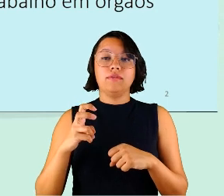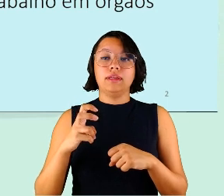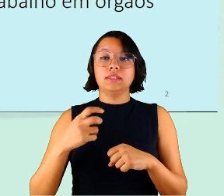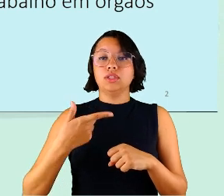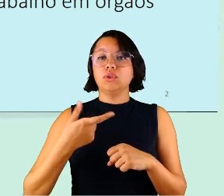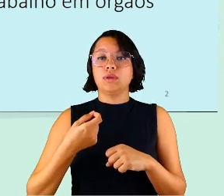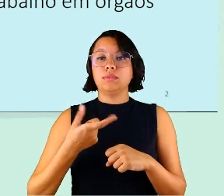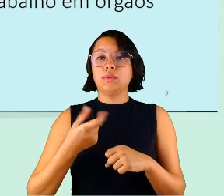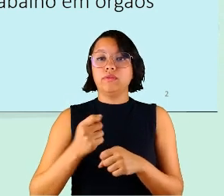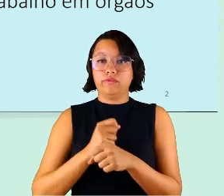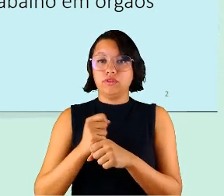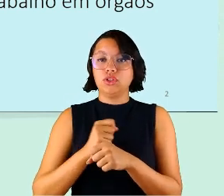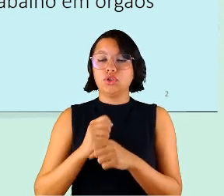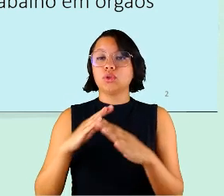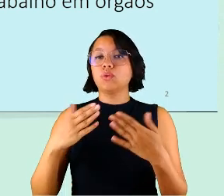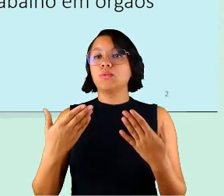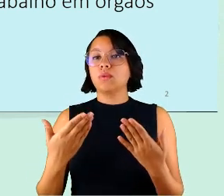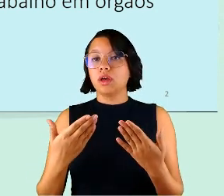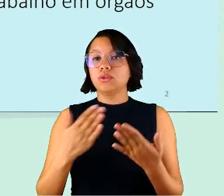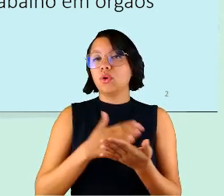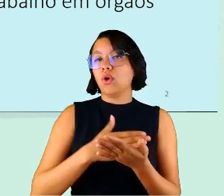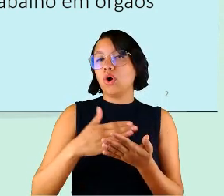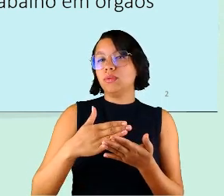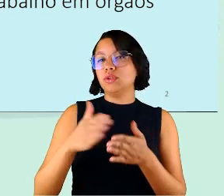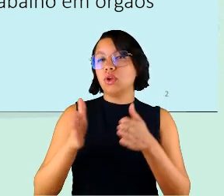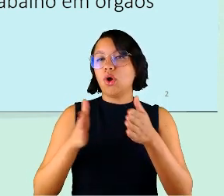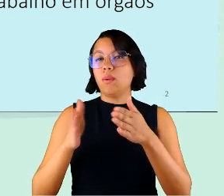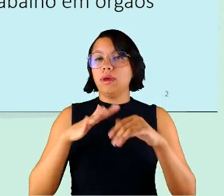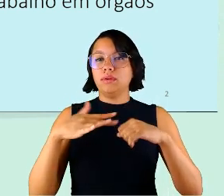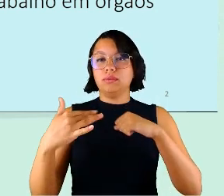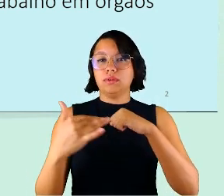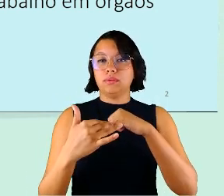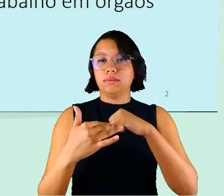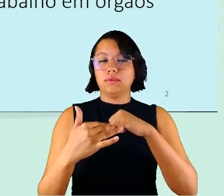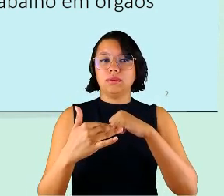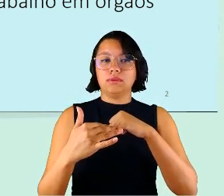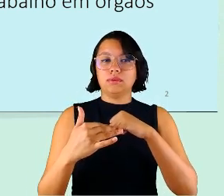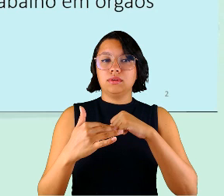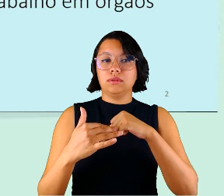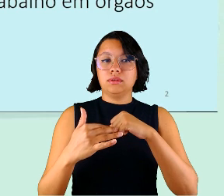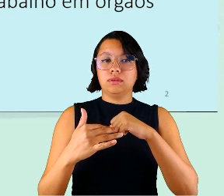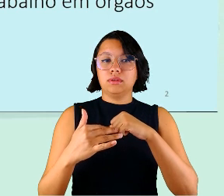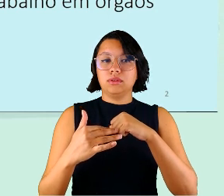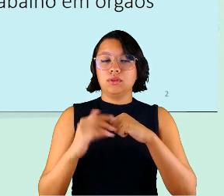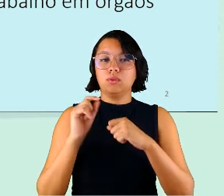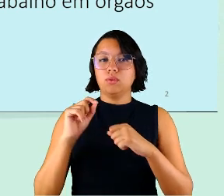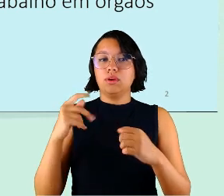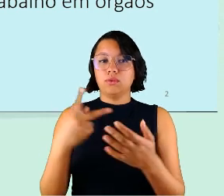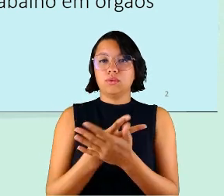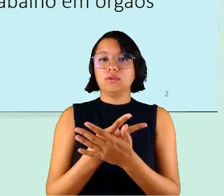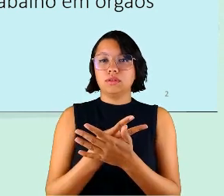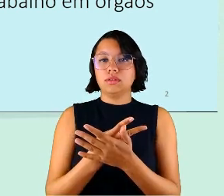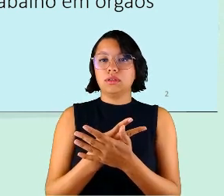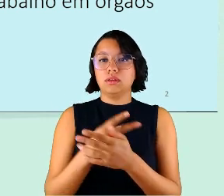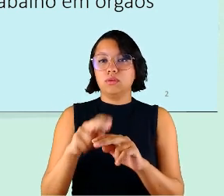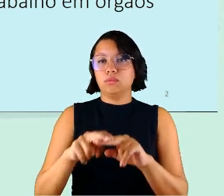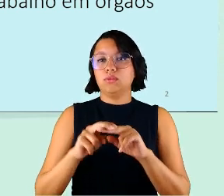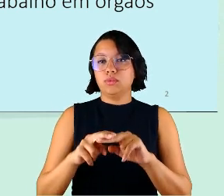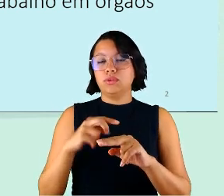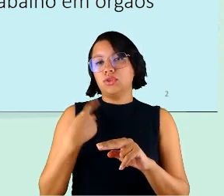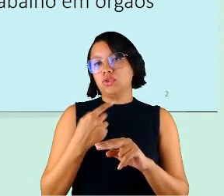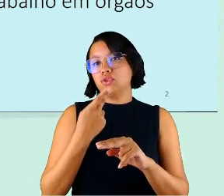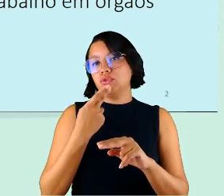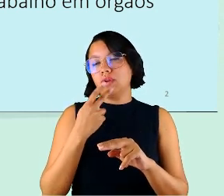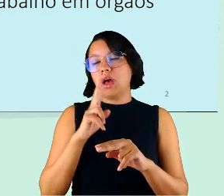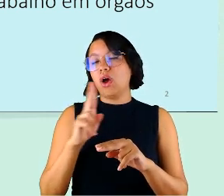2020 quando se iniciou o período pandêmico. Então, o que houve foi, por isso a gente chama de